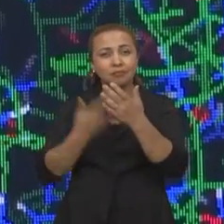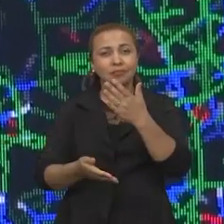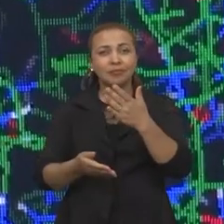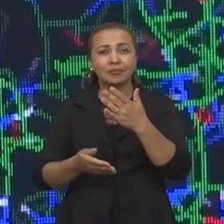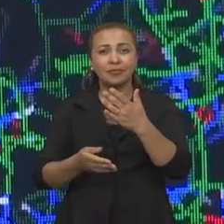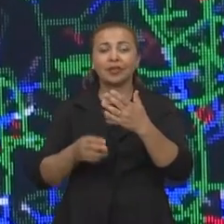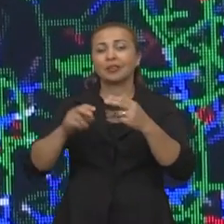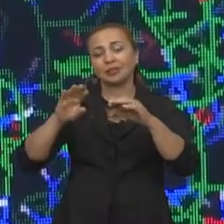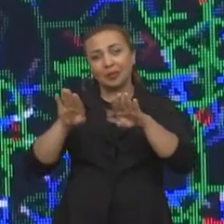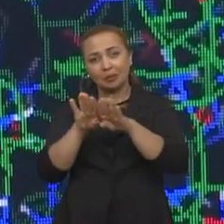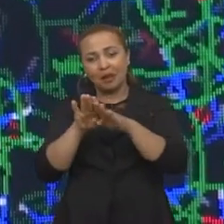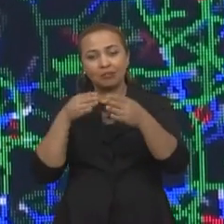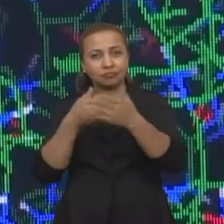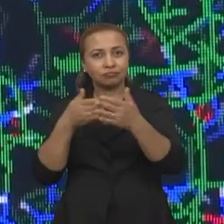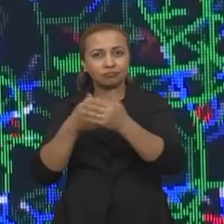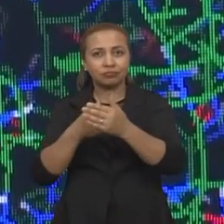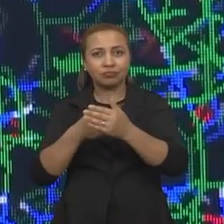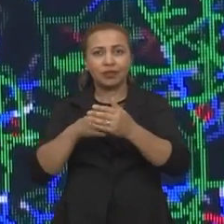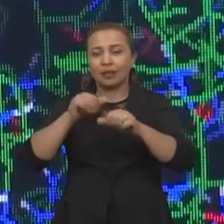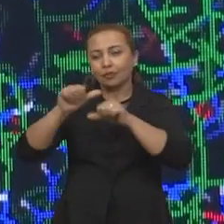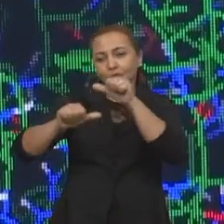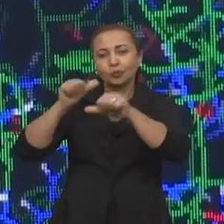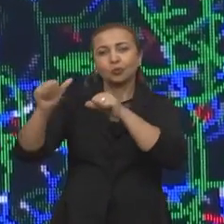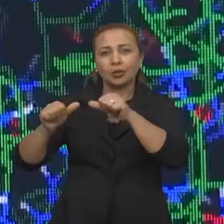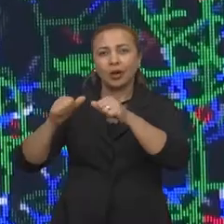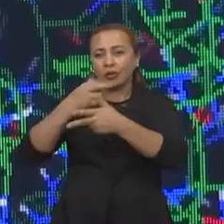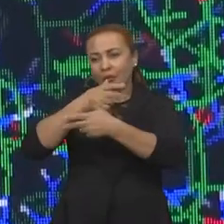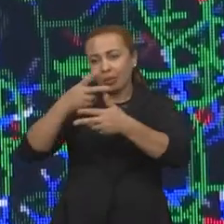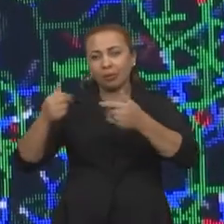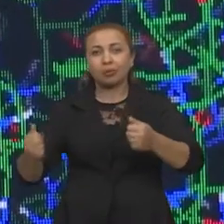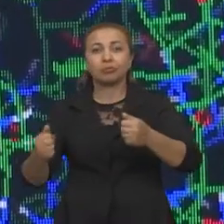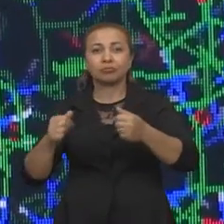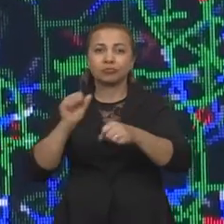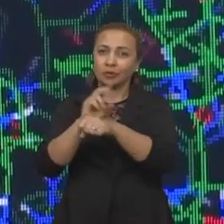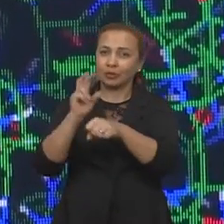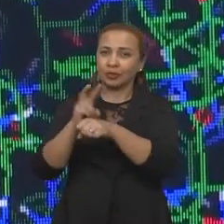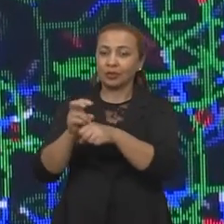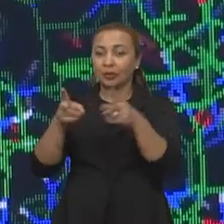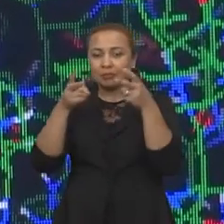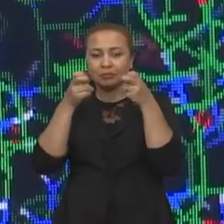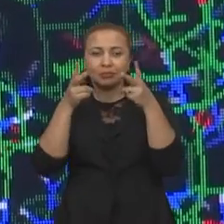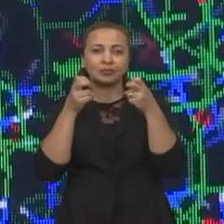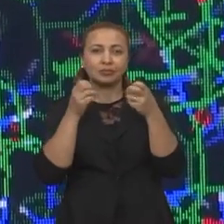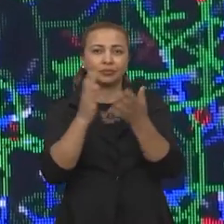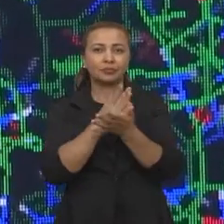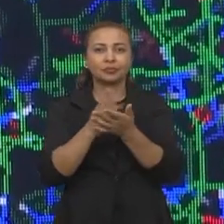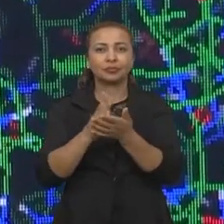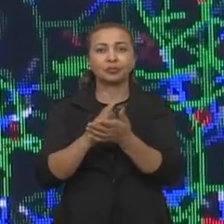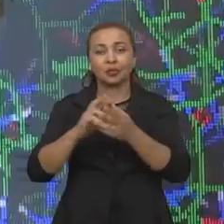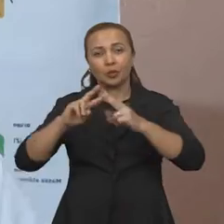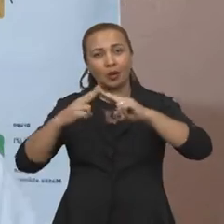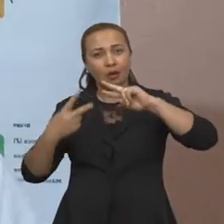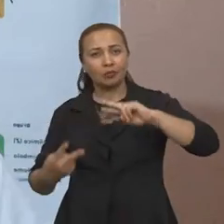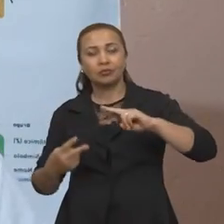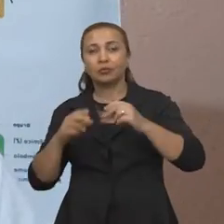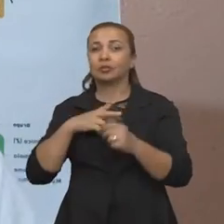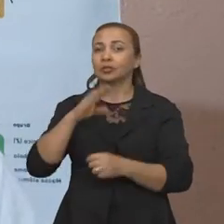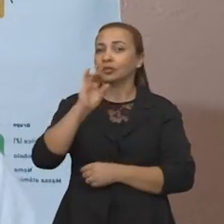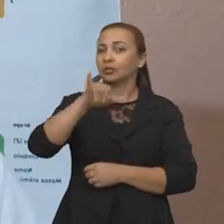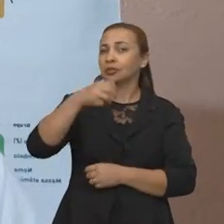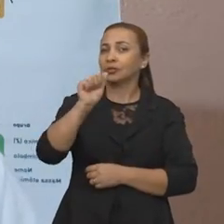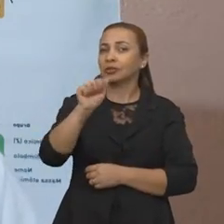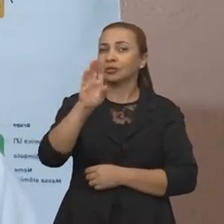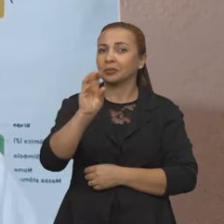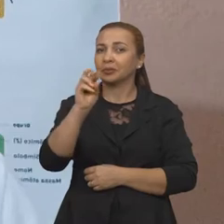reprodução do vírus. Após as simulações computacionais, percebemos que alguns dos constituintes do jaburundi,